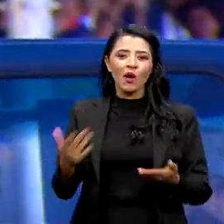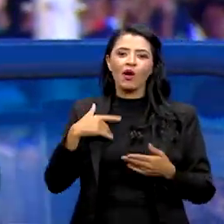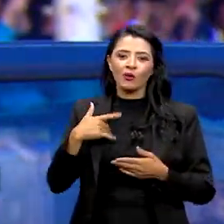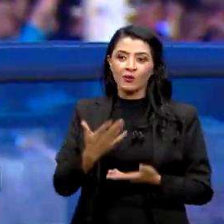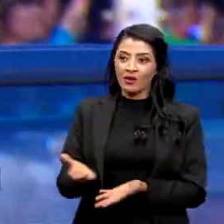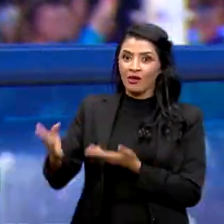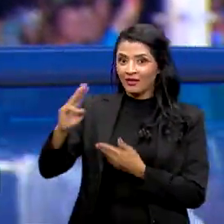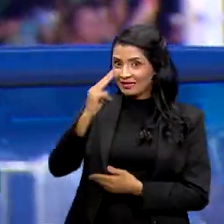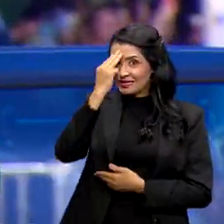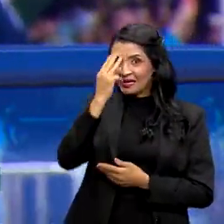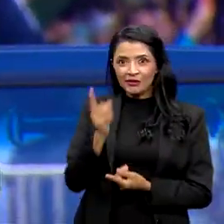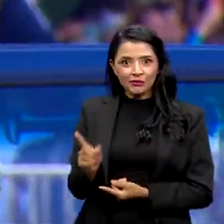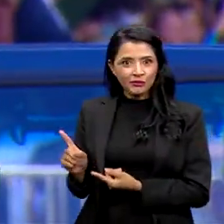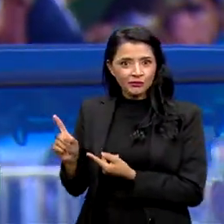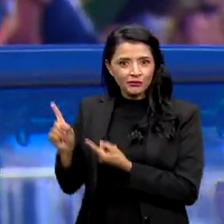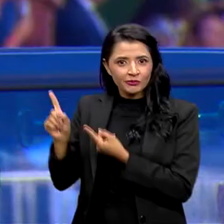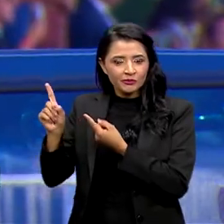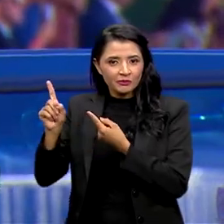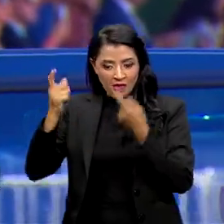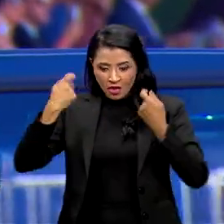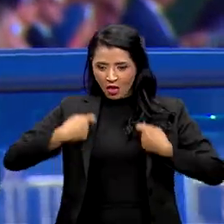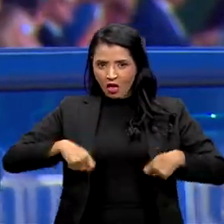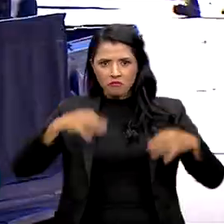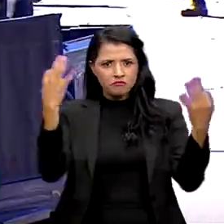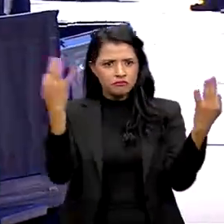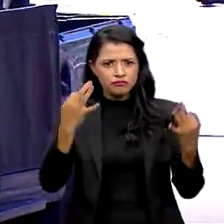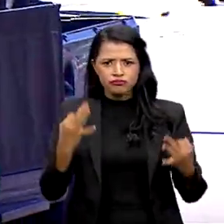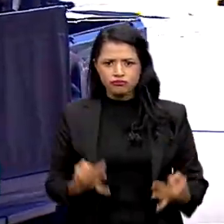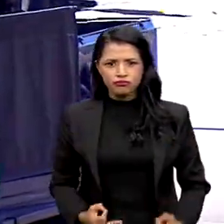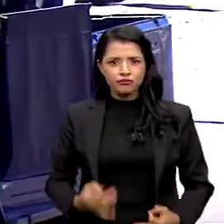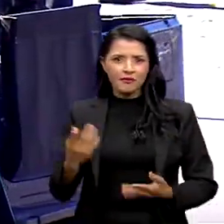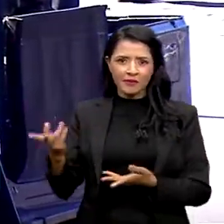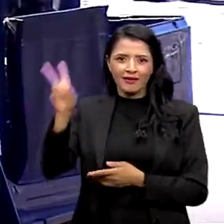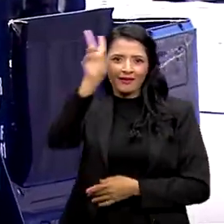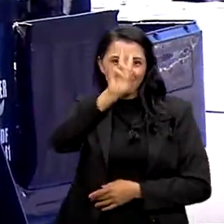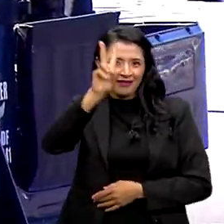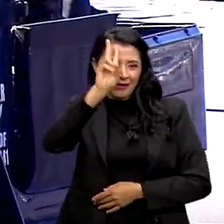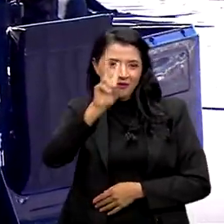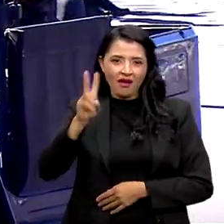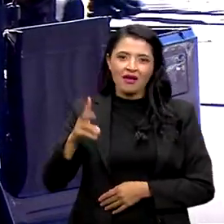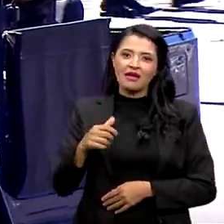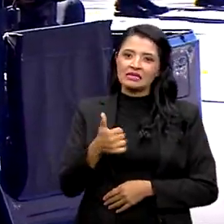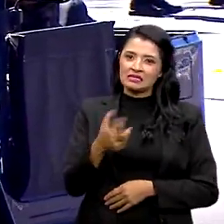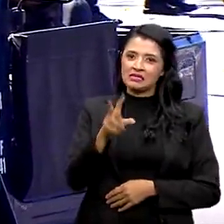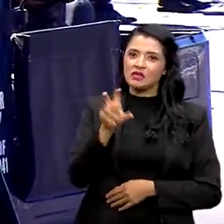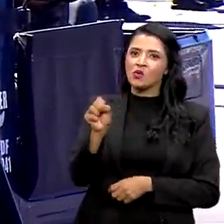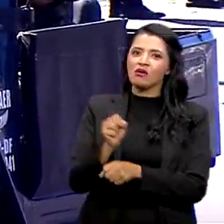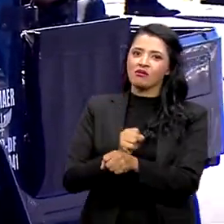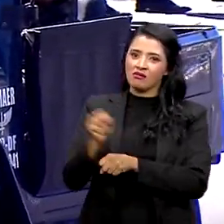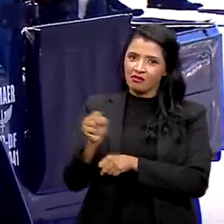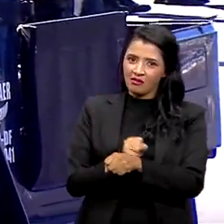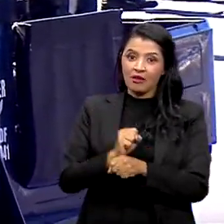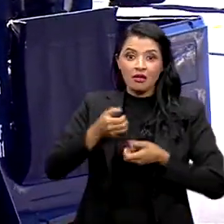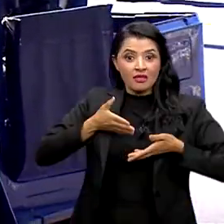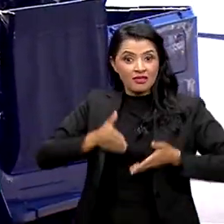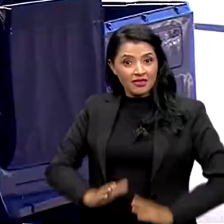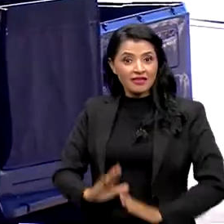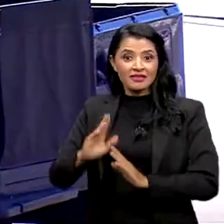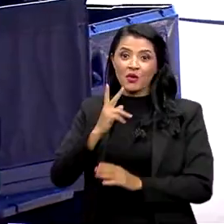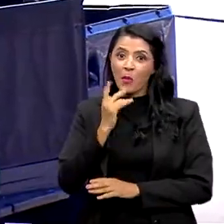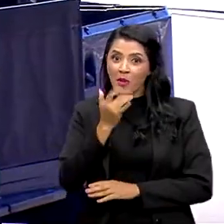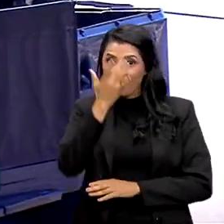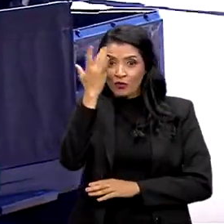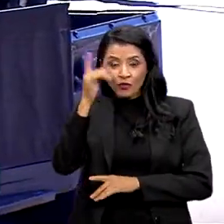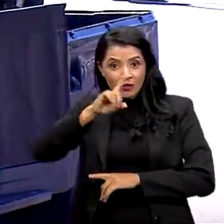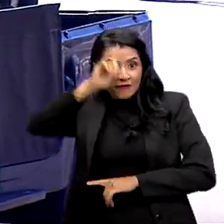Santos Dumont. A caracterização perfeita foi para lembrar os 150 anos de nascimento do pai da